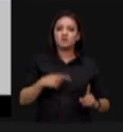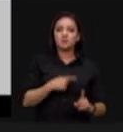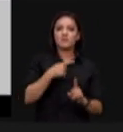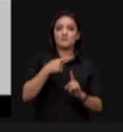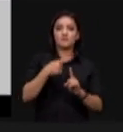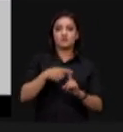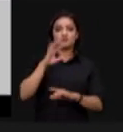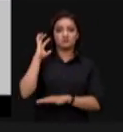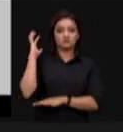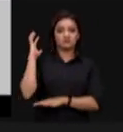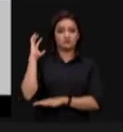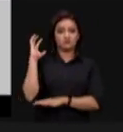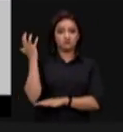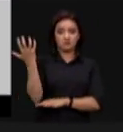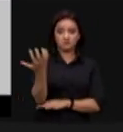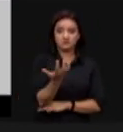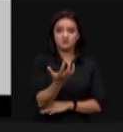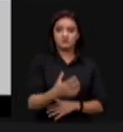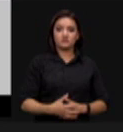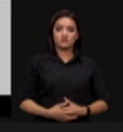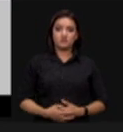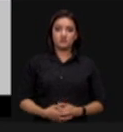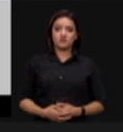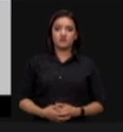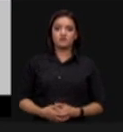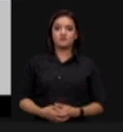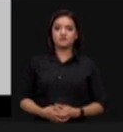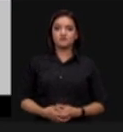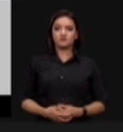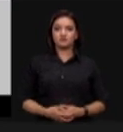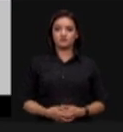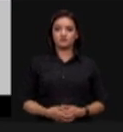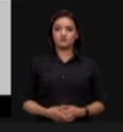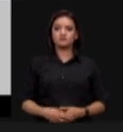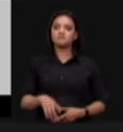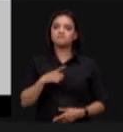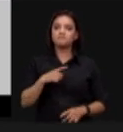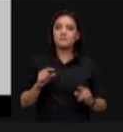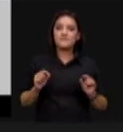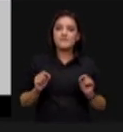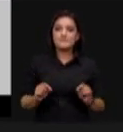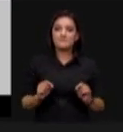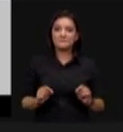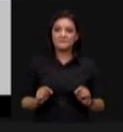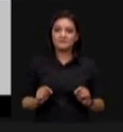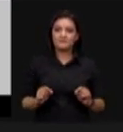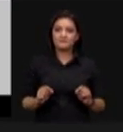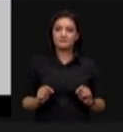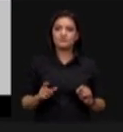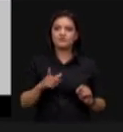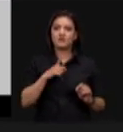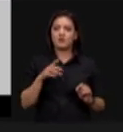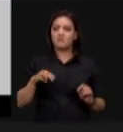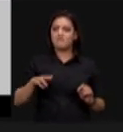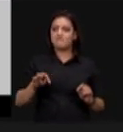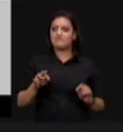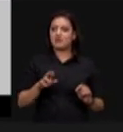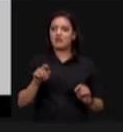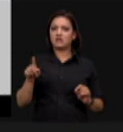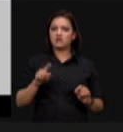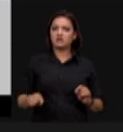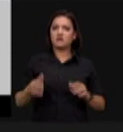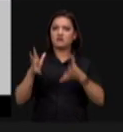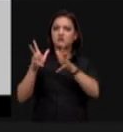meio ambiente a gente tem como disse uma predominância da fonte das matrizes limpas e